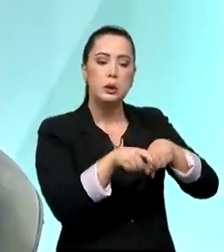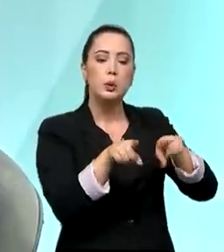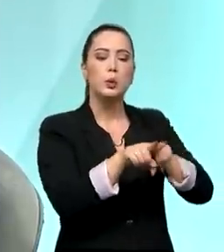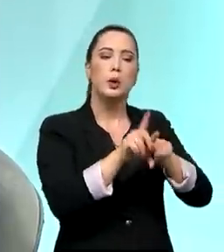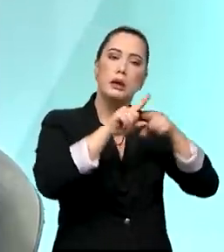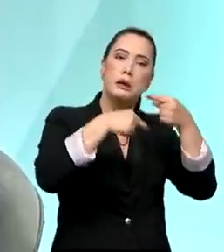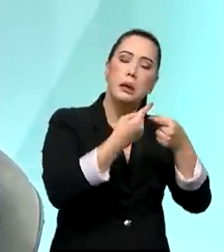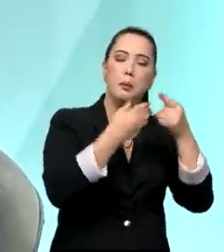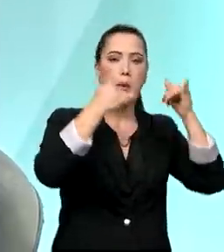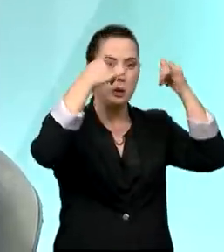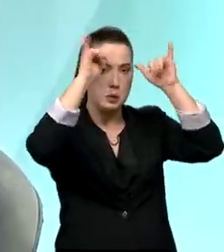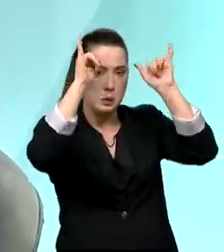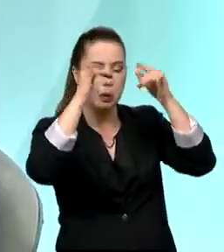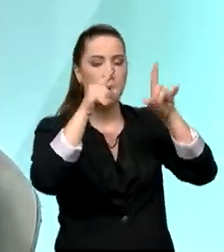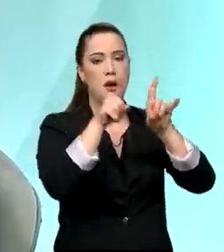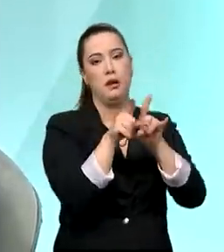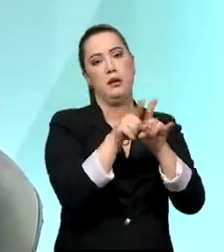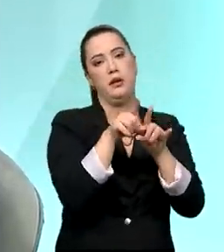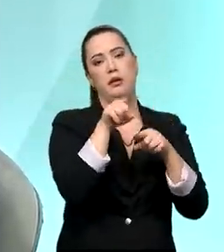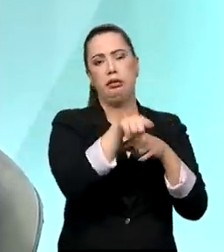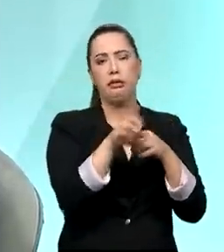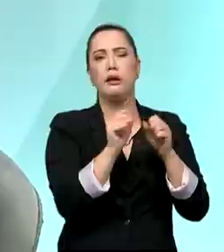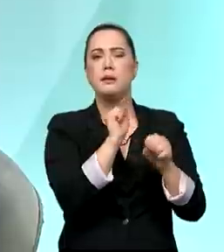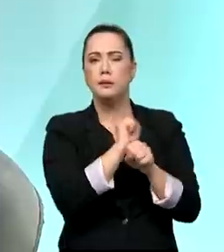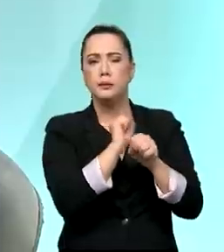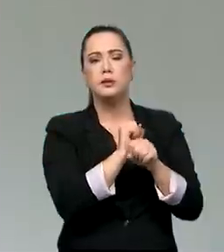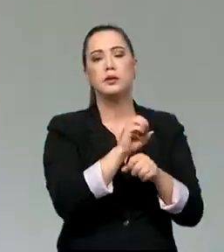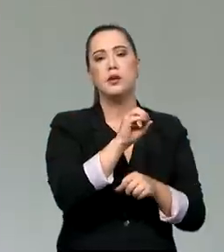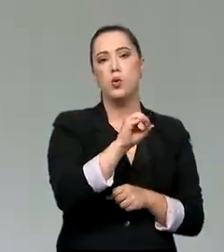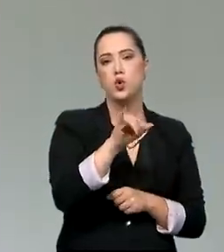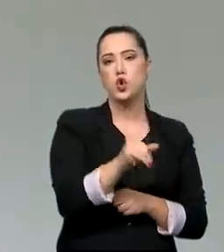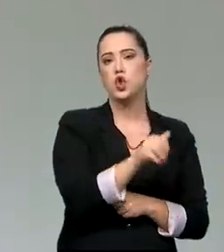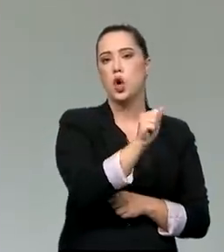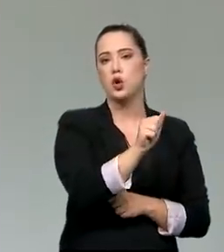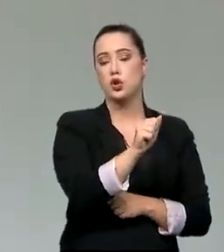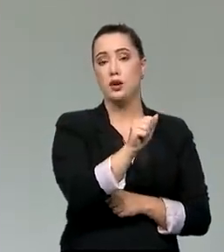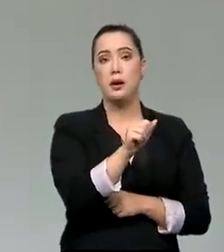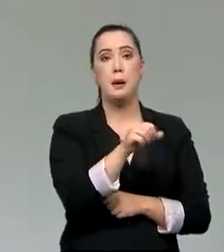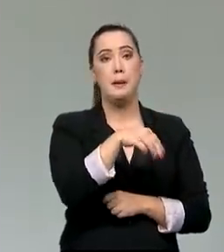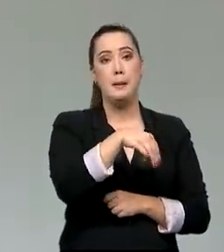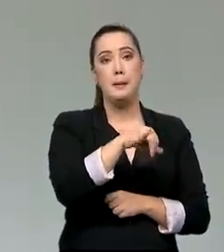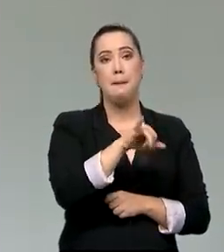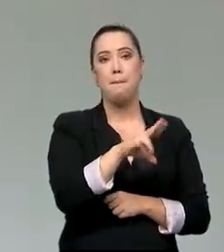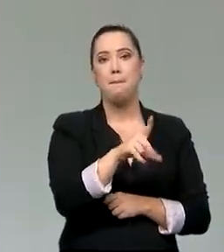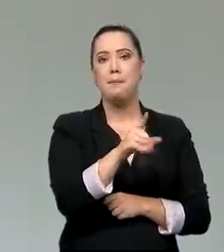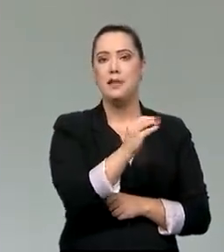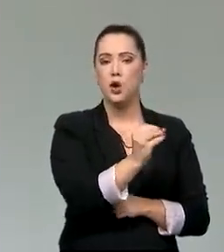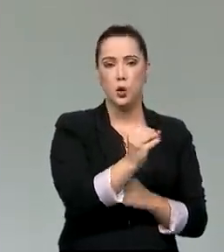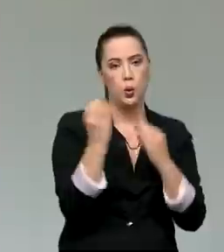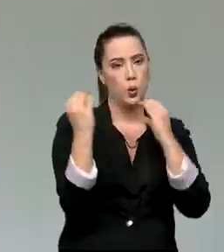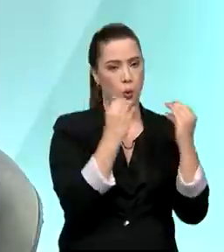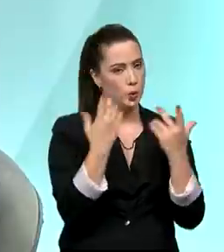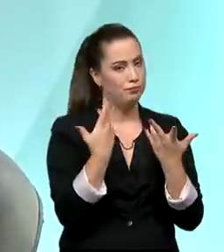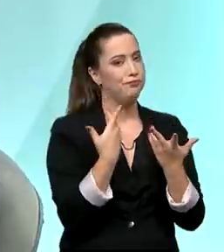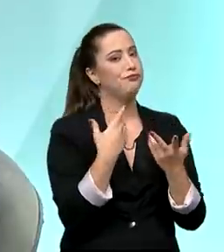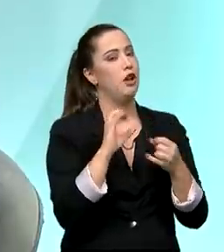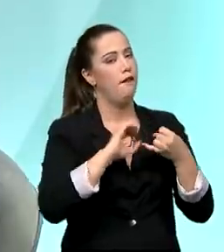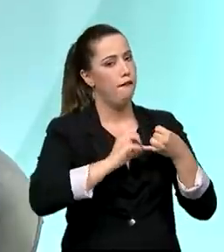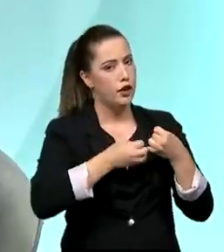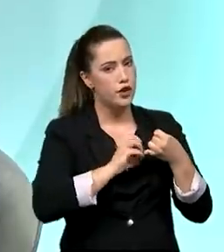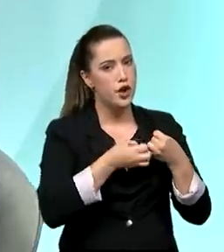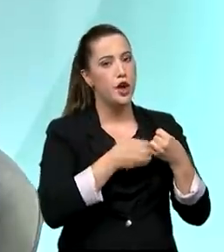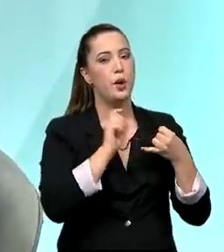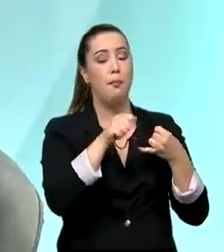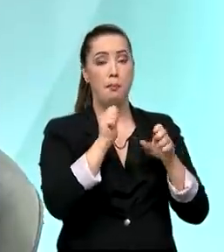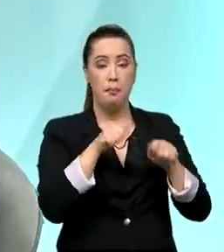cultivo de soja, de milho, de feijão. Então, isso mesmo em locais que não tenha tanta chuva, tem uma